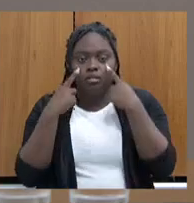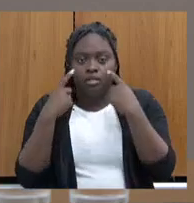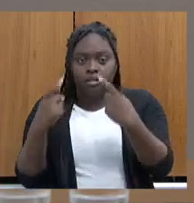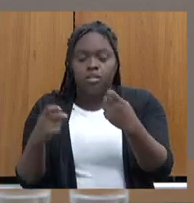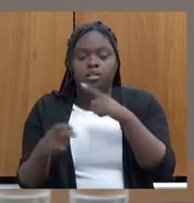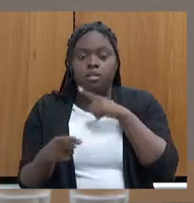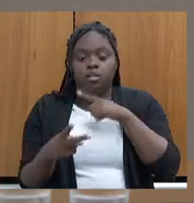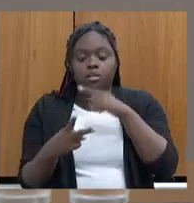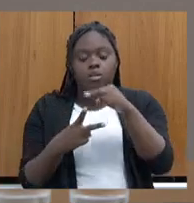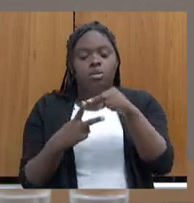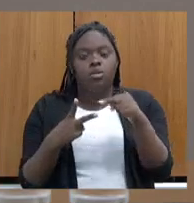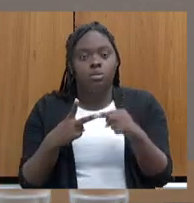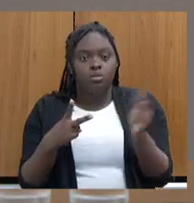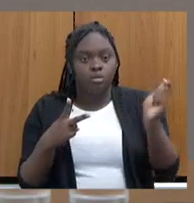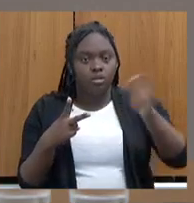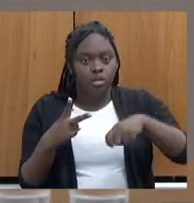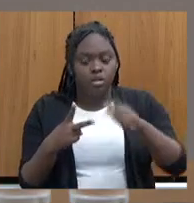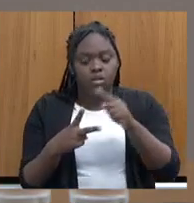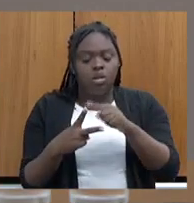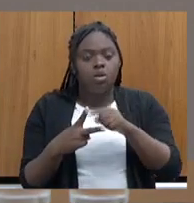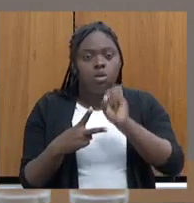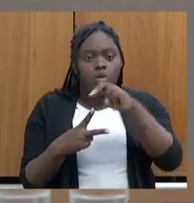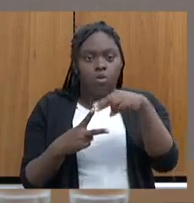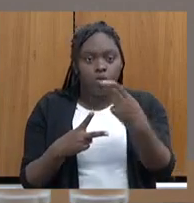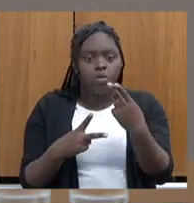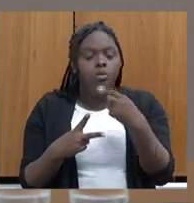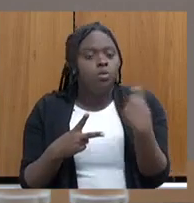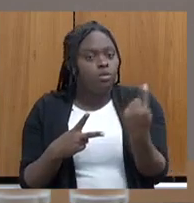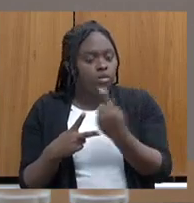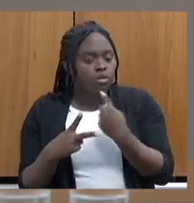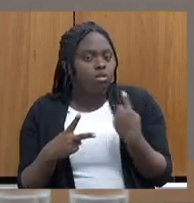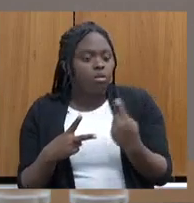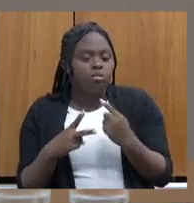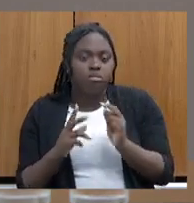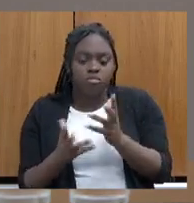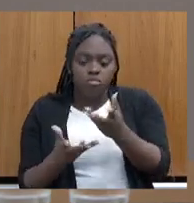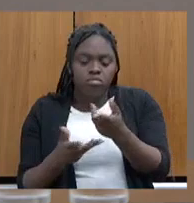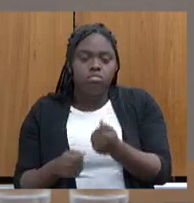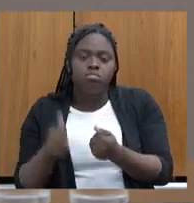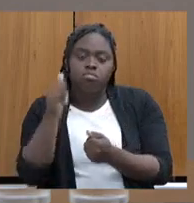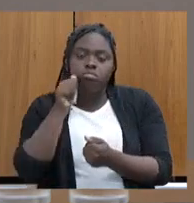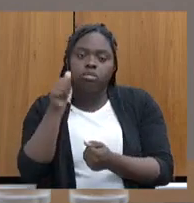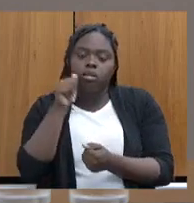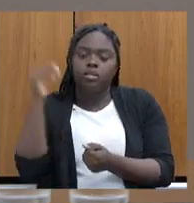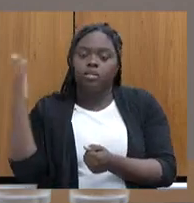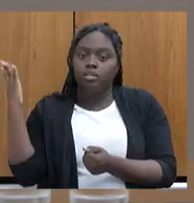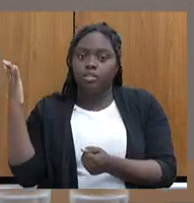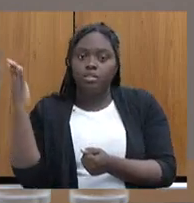duas possibilidades. Ou que o CERNA faça esse entendimento para essas mulheres diretamente,